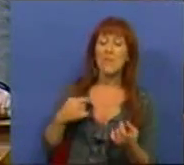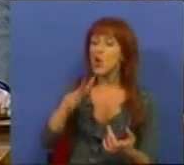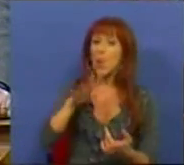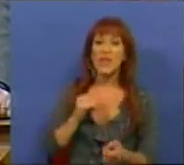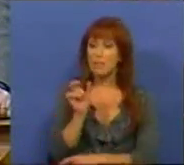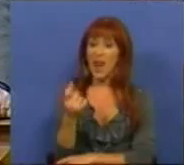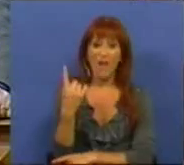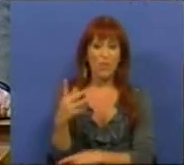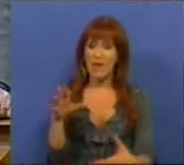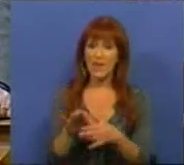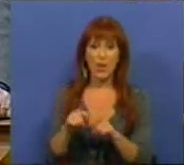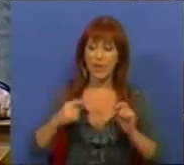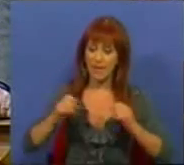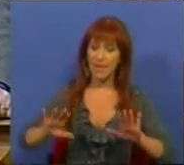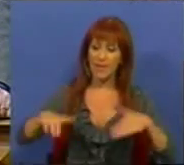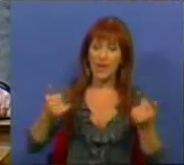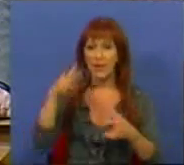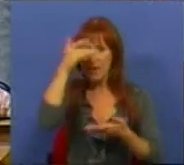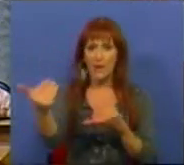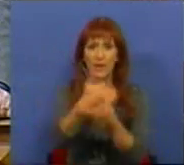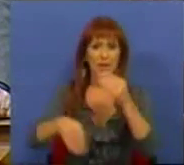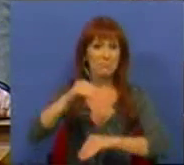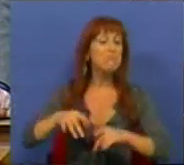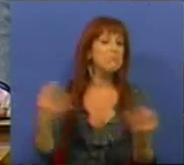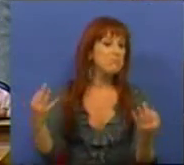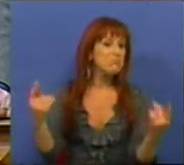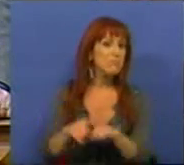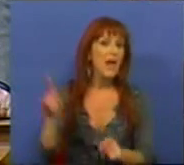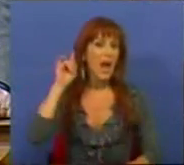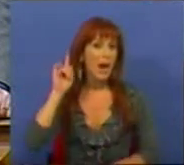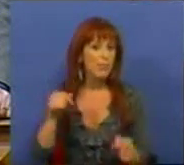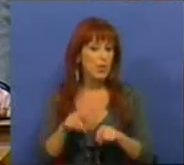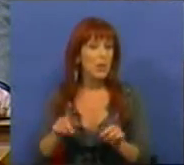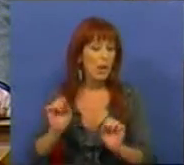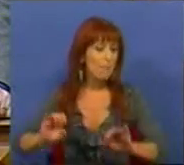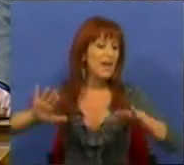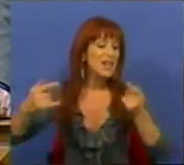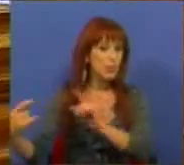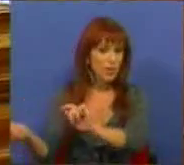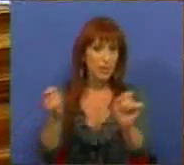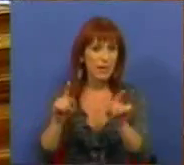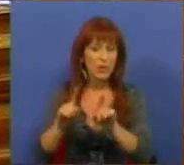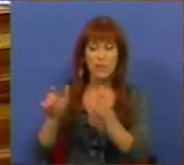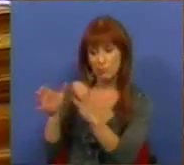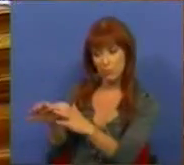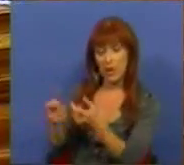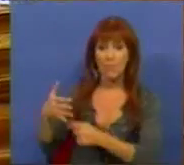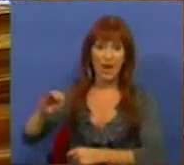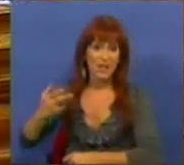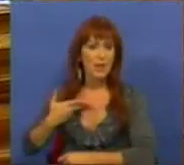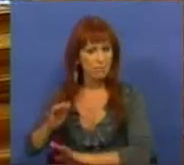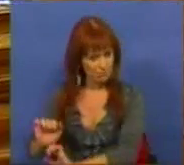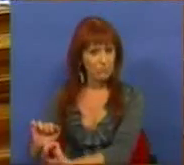disse uma palavra acerca da iniciativa do referendo. É importante para princípio de debate por parte do Partido Social